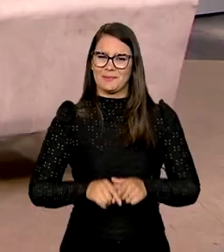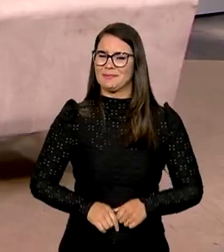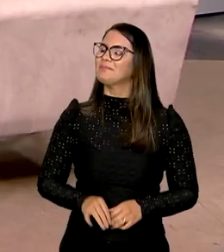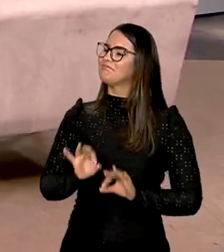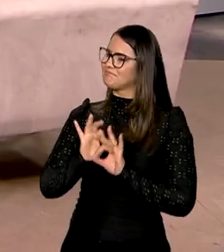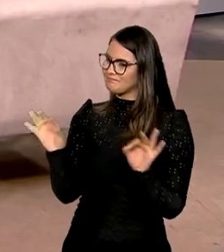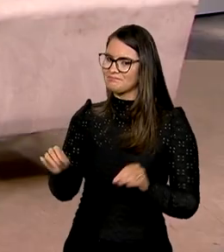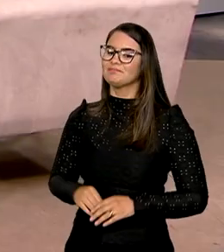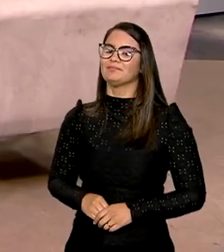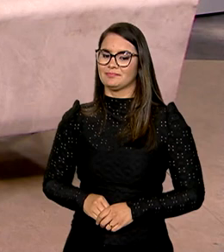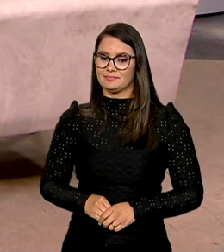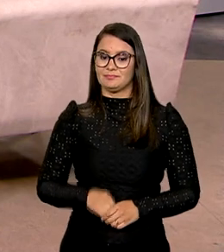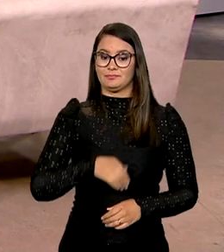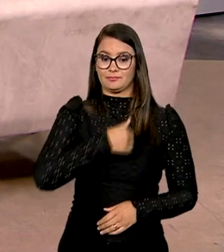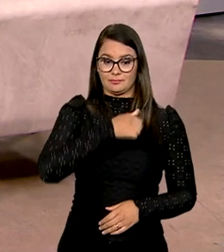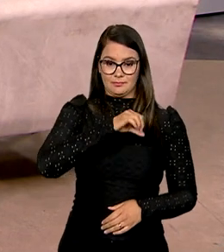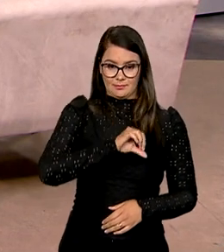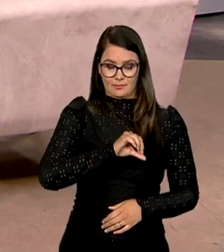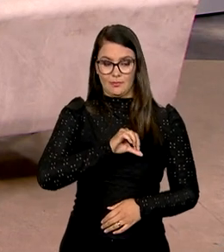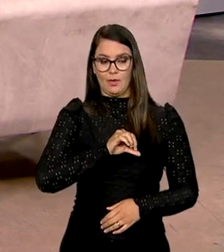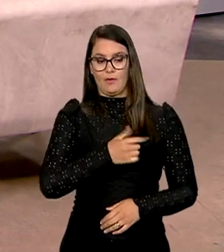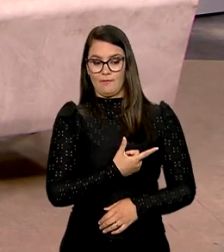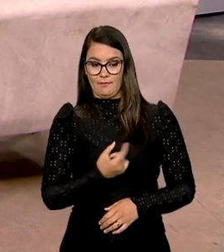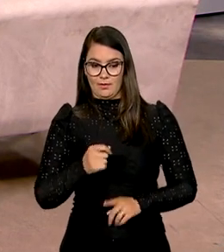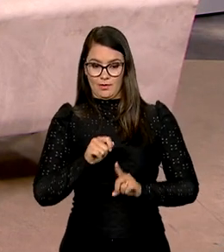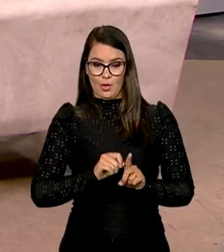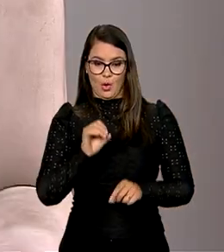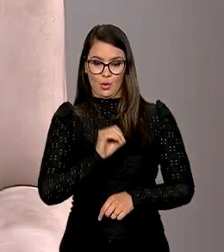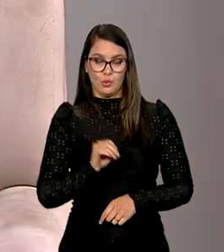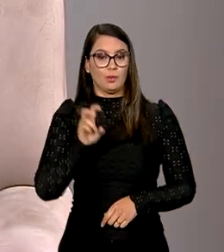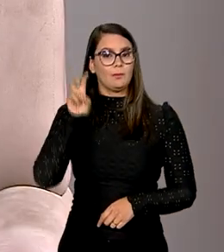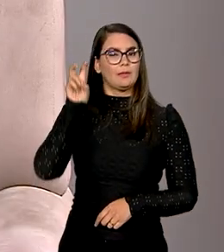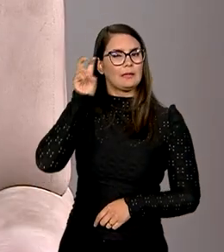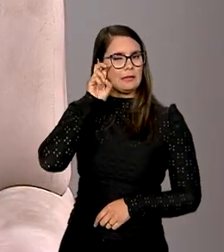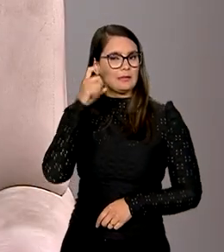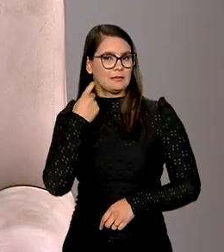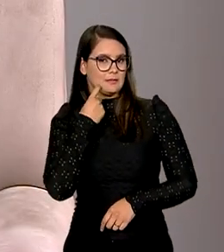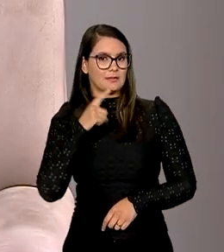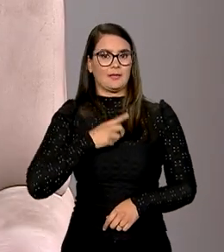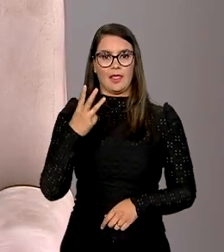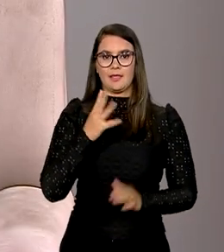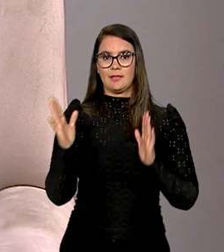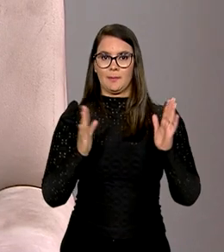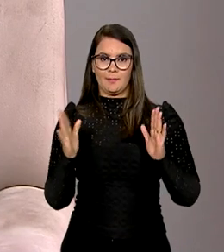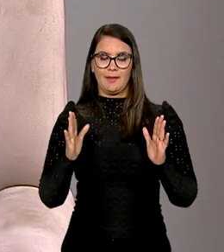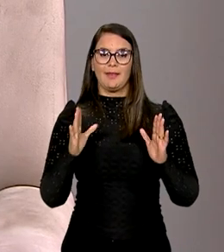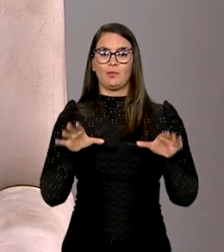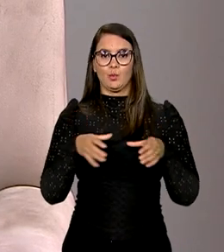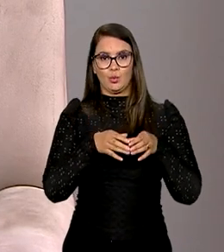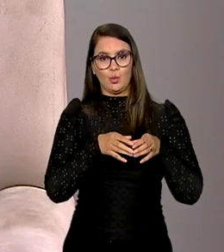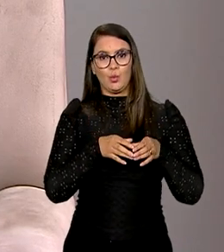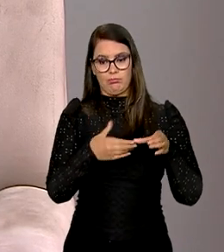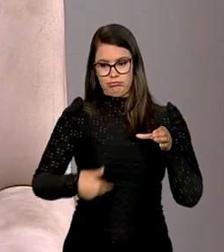Agora, 19 e 20 de outubro, quinta e sexta-feiras, nós teremos, então, a terceira edição da Caravana Federativa, dessa